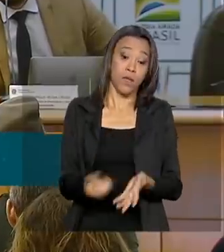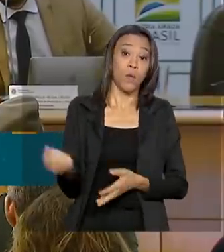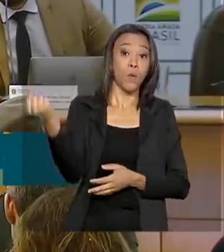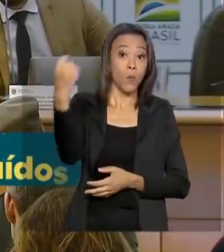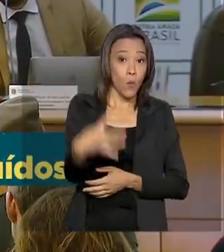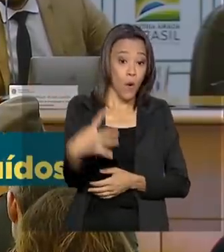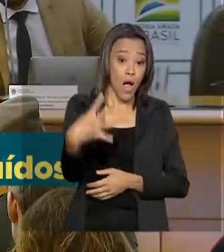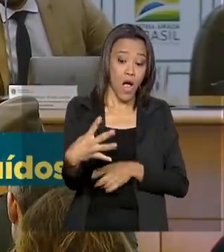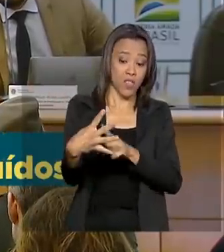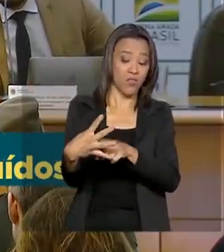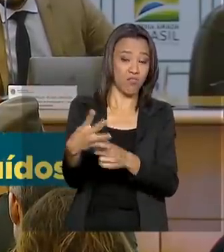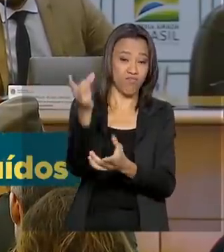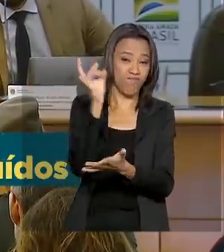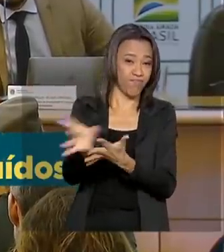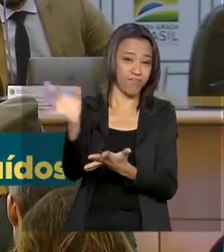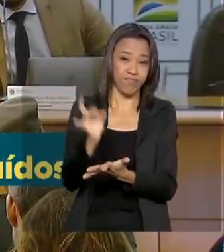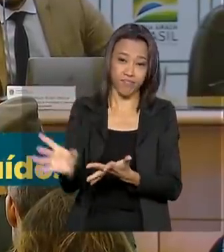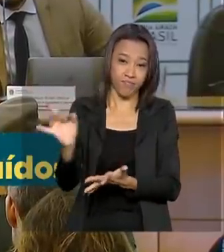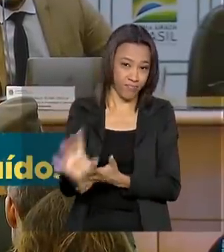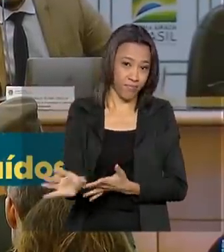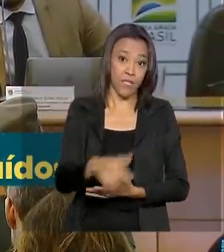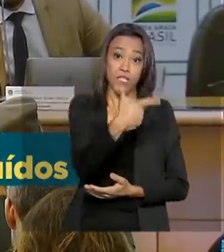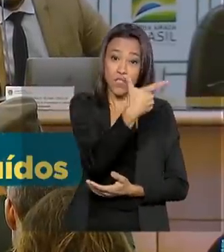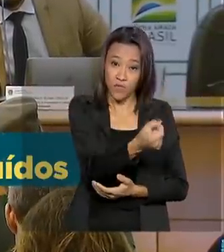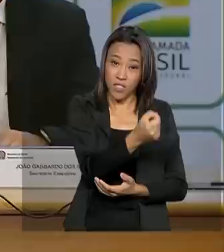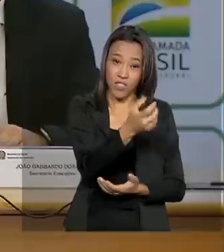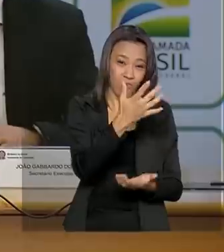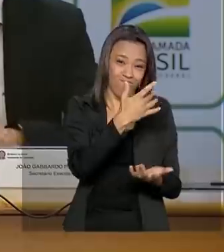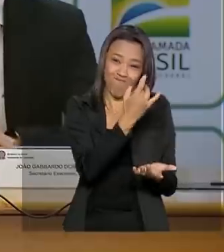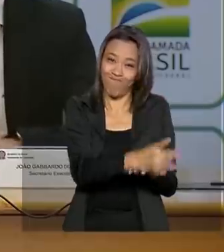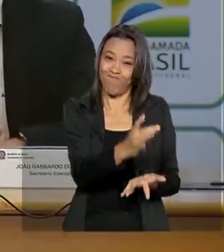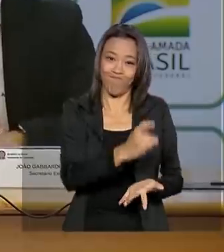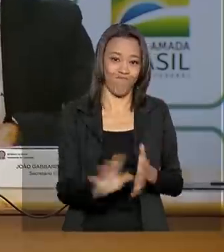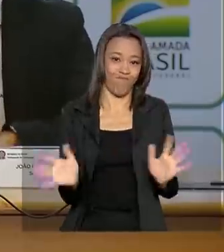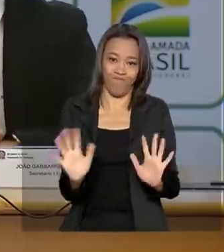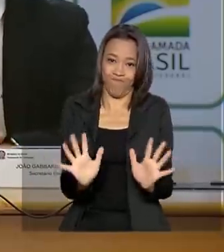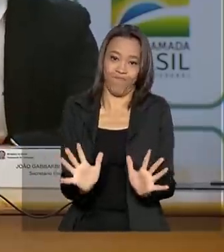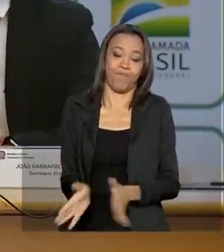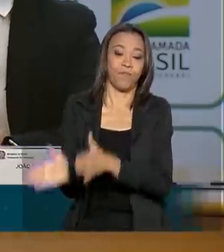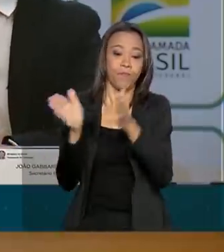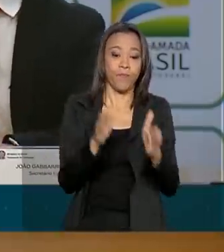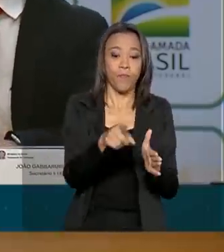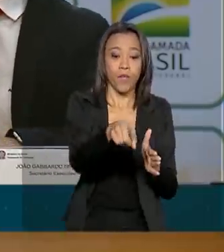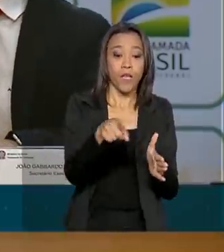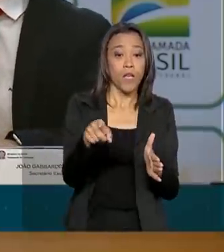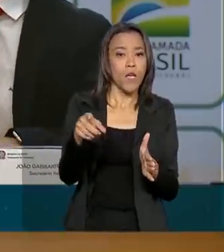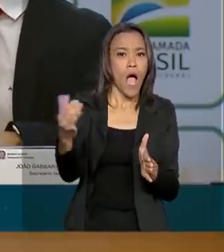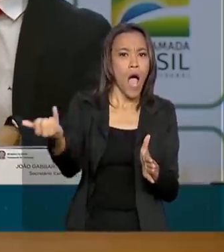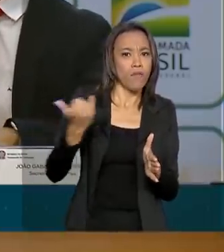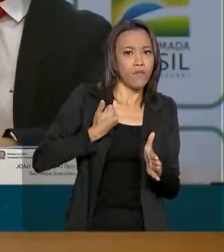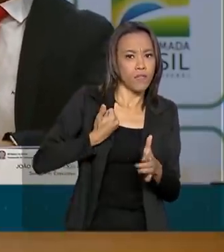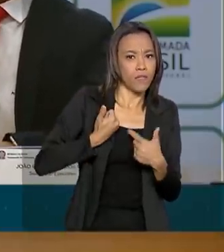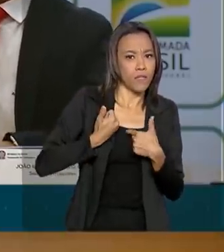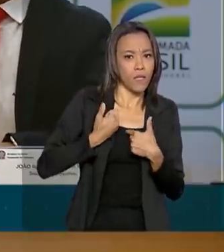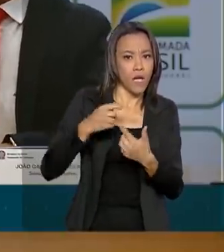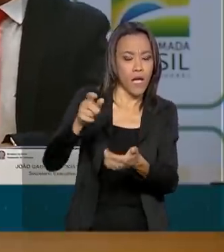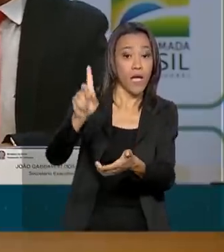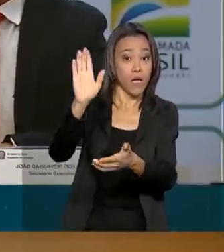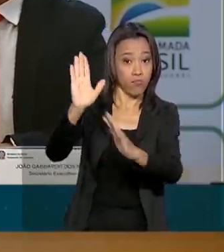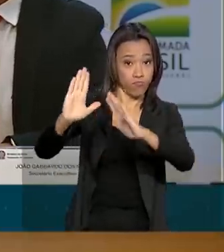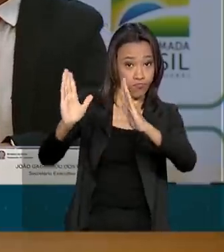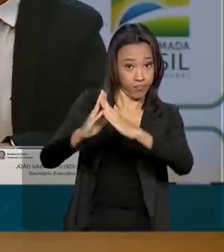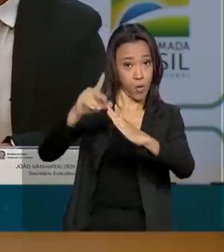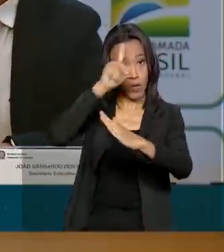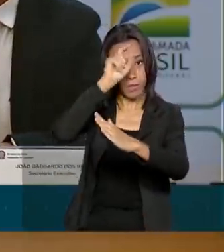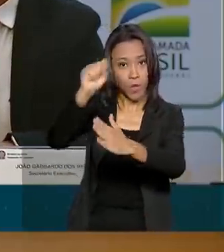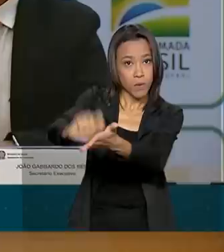notificado é aquele que nós recebemos. Foi incomunicado à